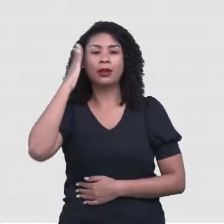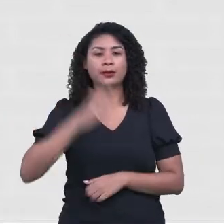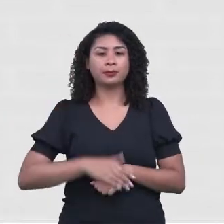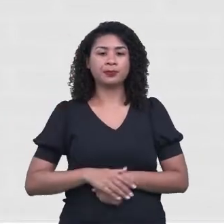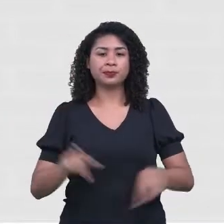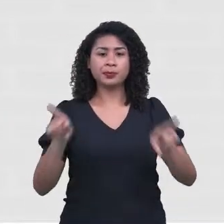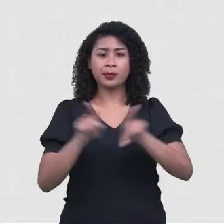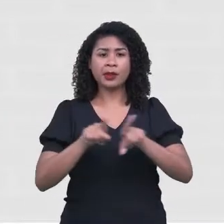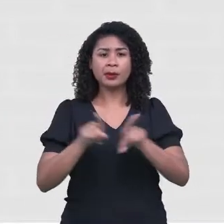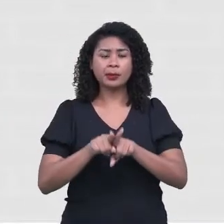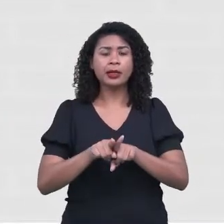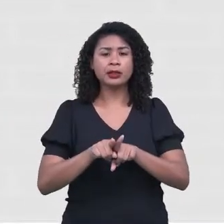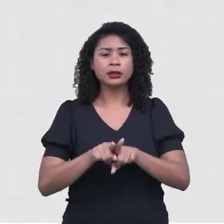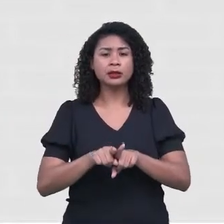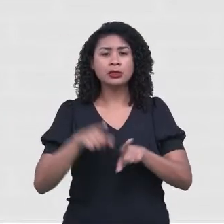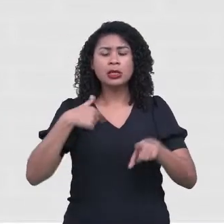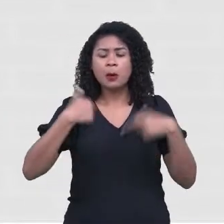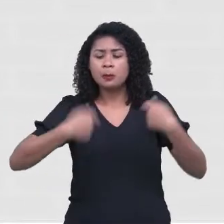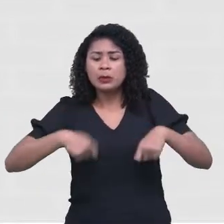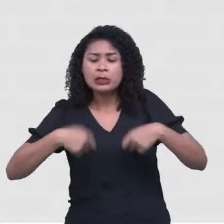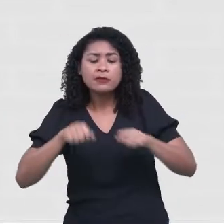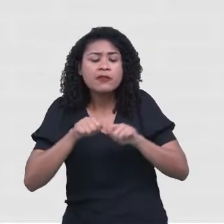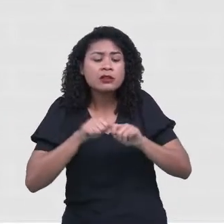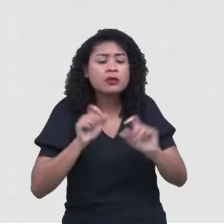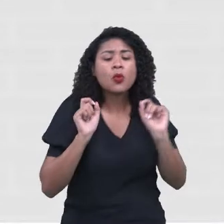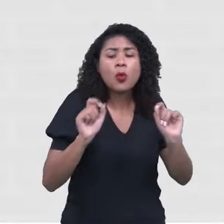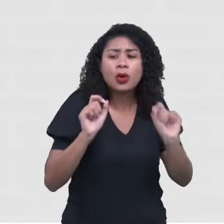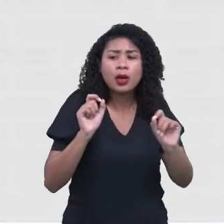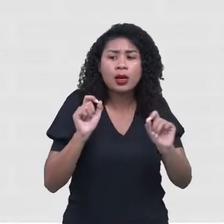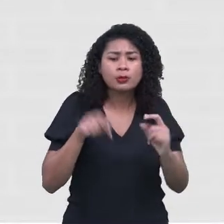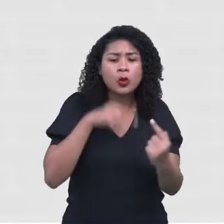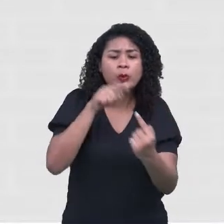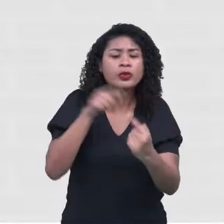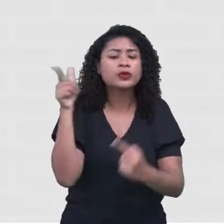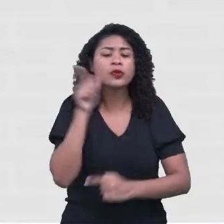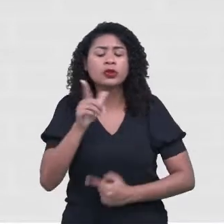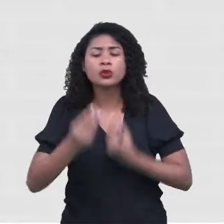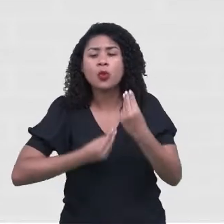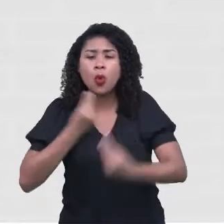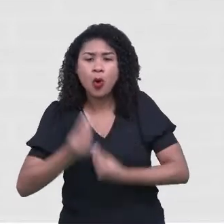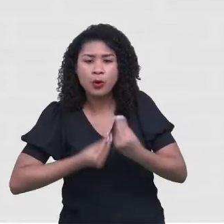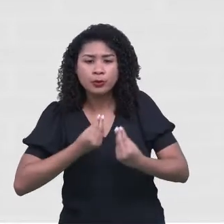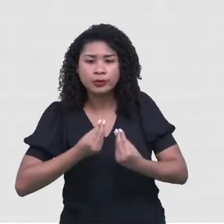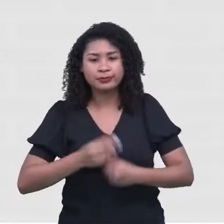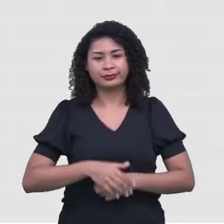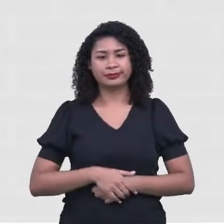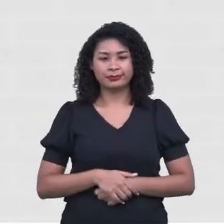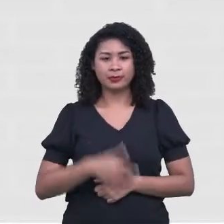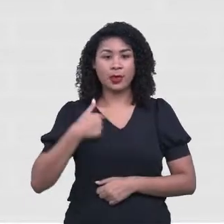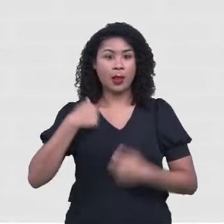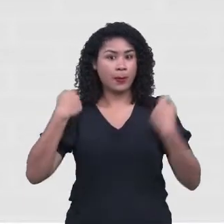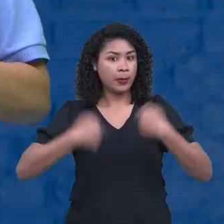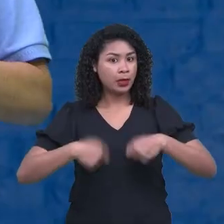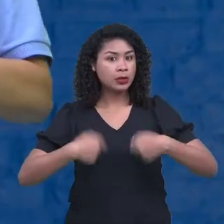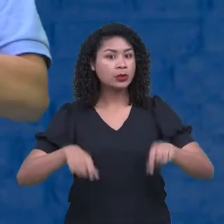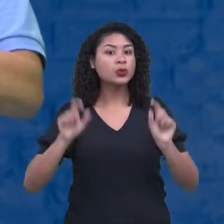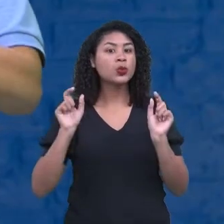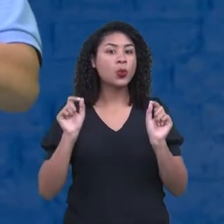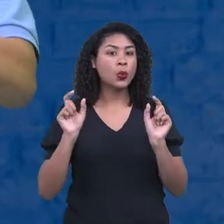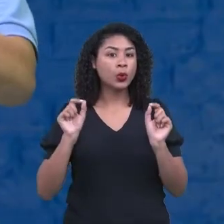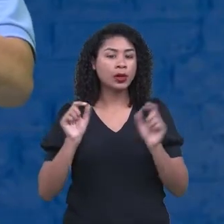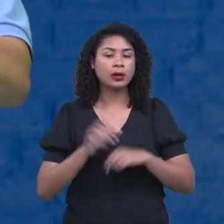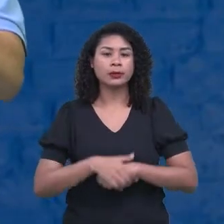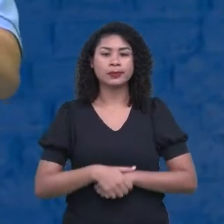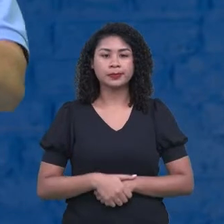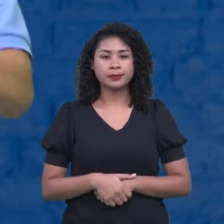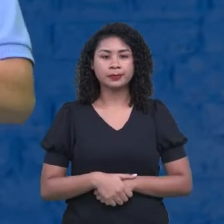para alcançar, certo? Então, o que eu preciso fazer para alcançar? Eu tenho que trilhar. É como se você fosse